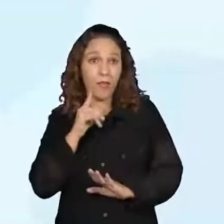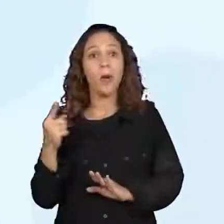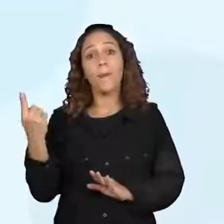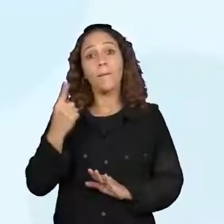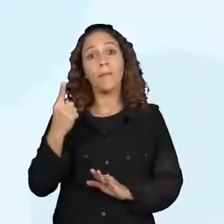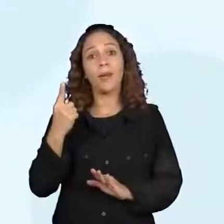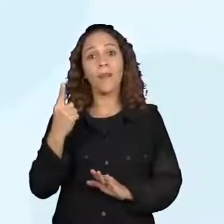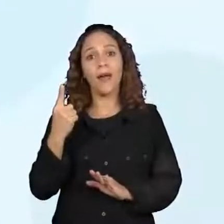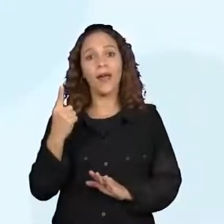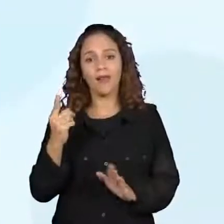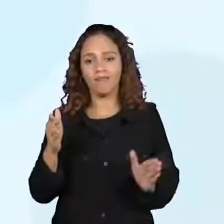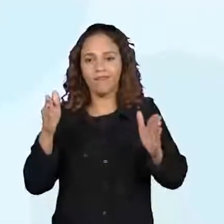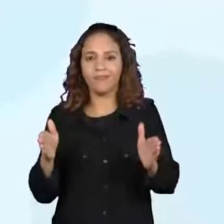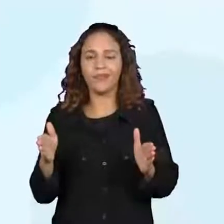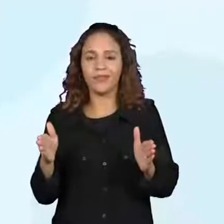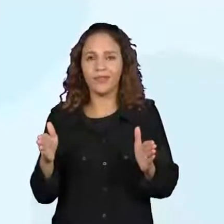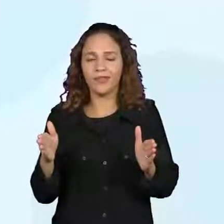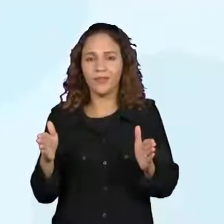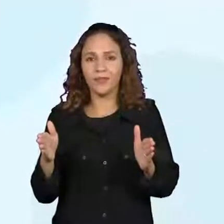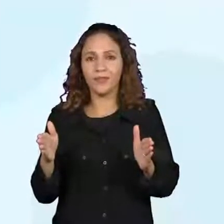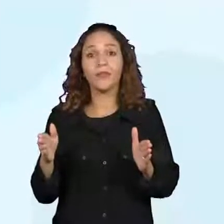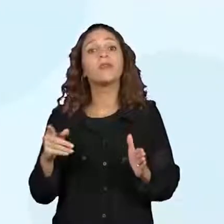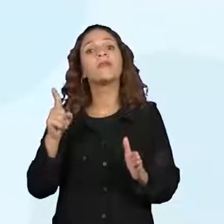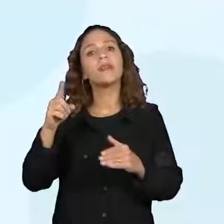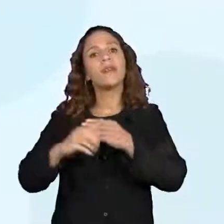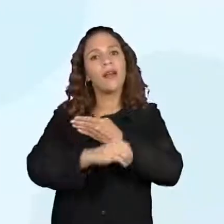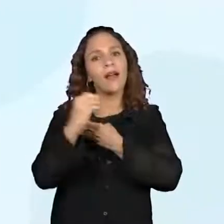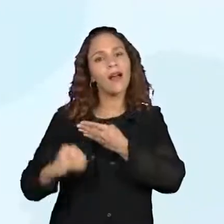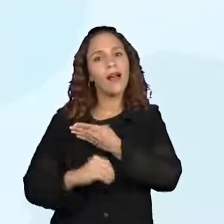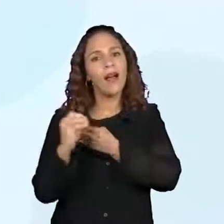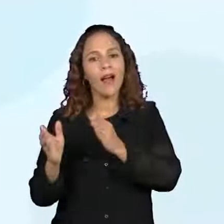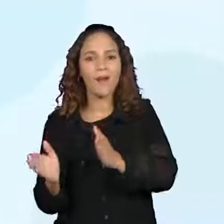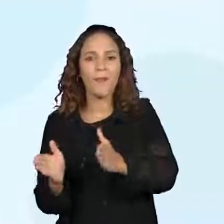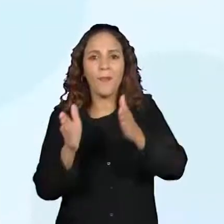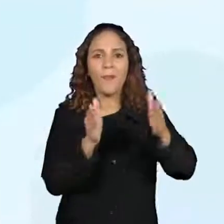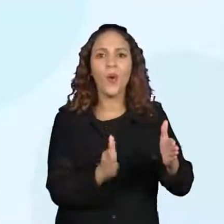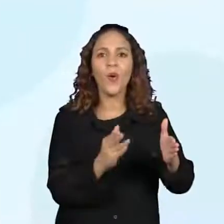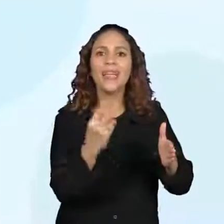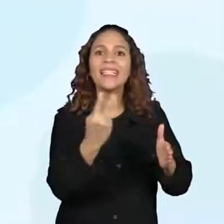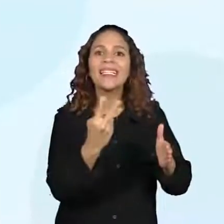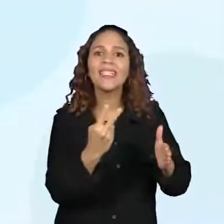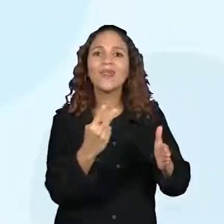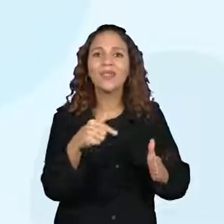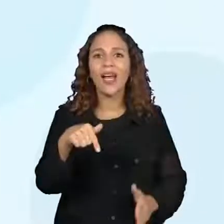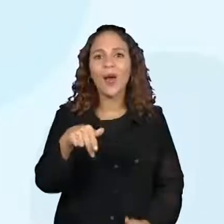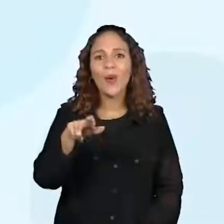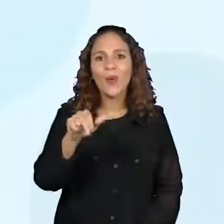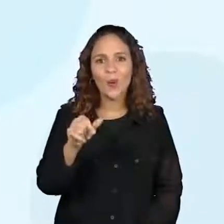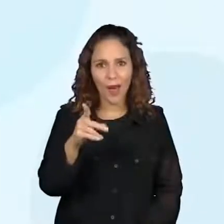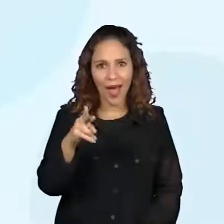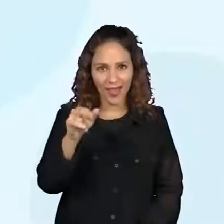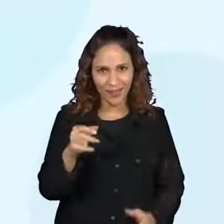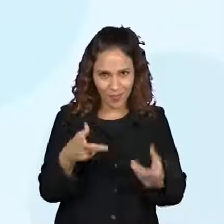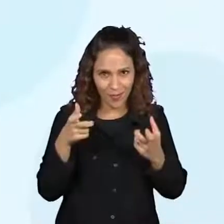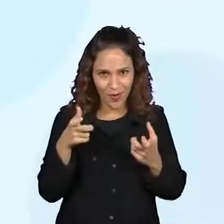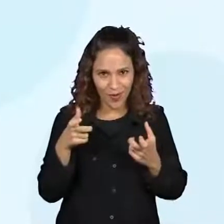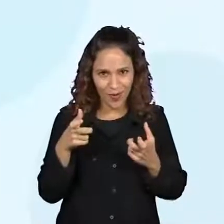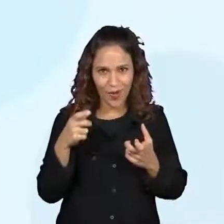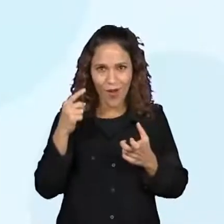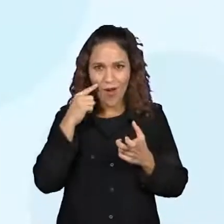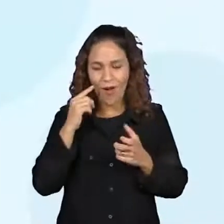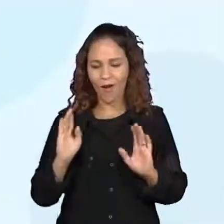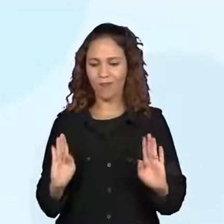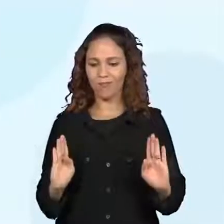aqui na segunda quadra desta avenida. Olha que legal. Então, já conseguimos aí identificar a quadra,